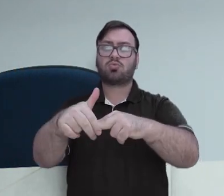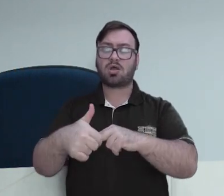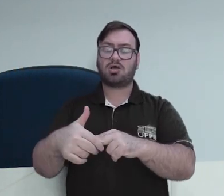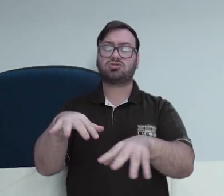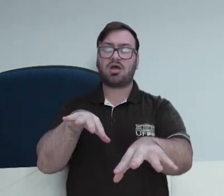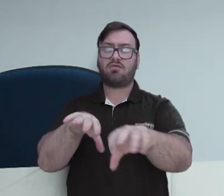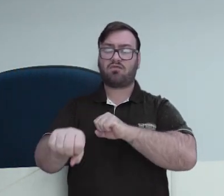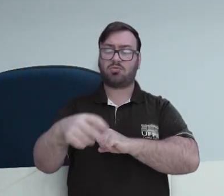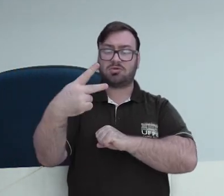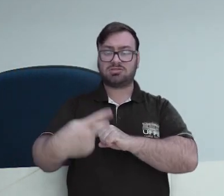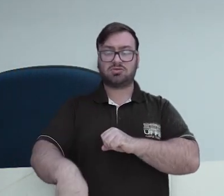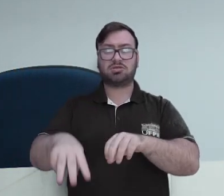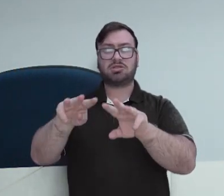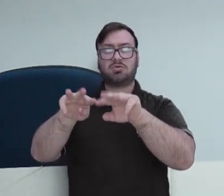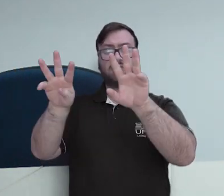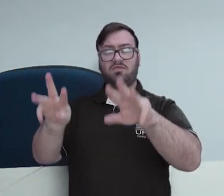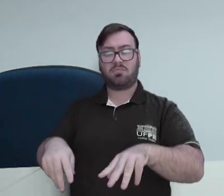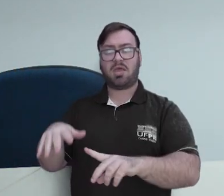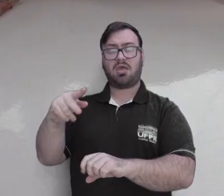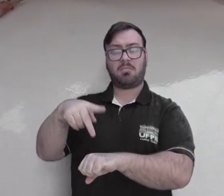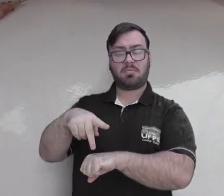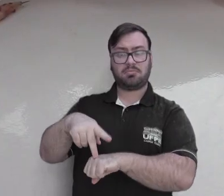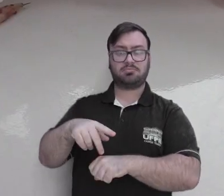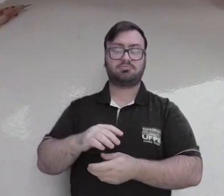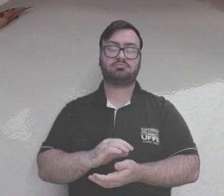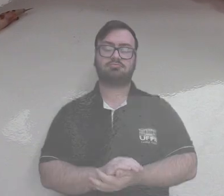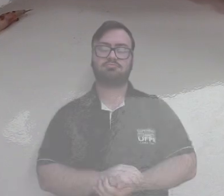formação na Universidade Federal do Paraná.